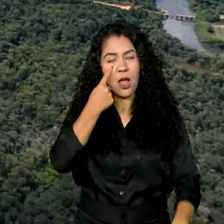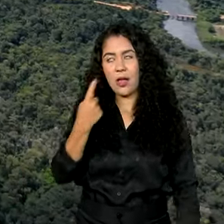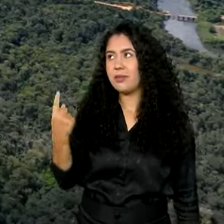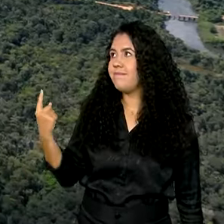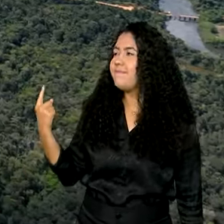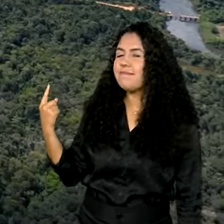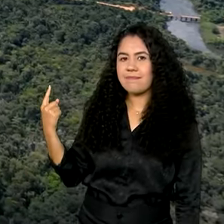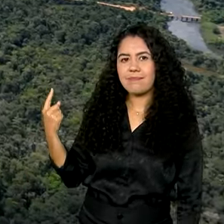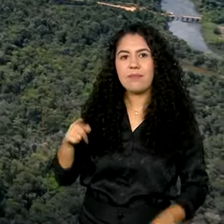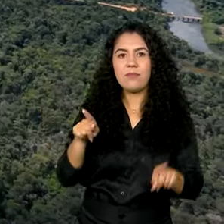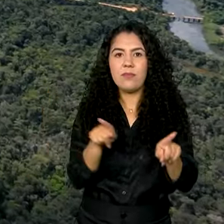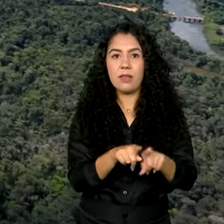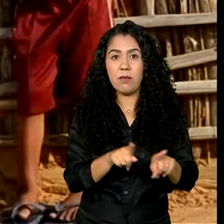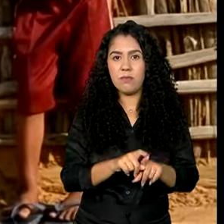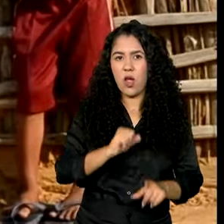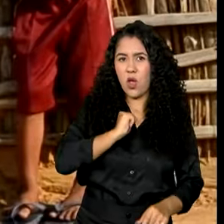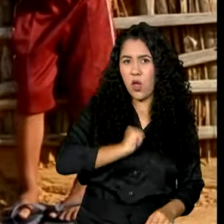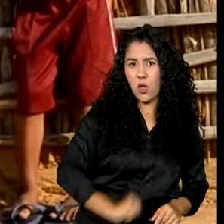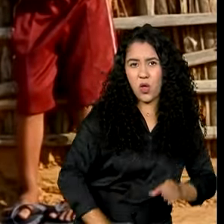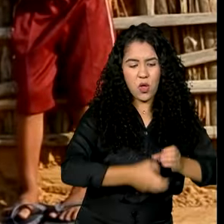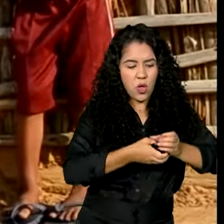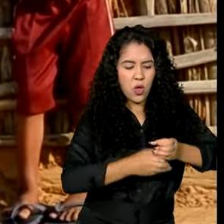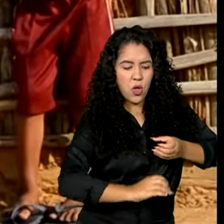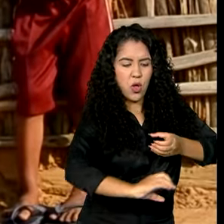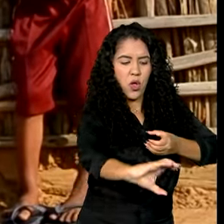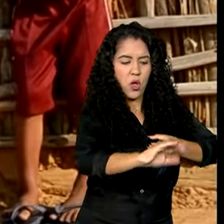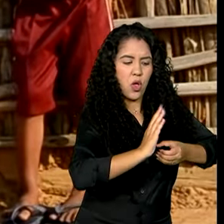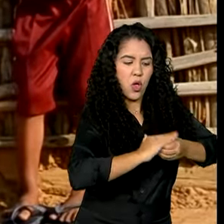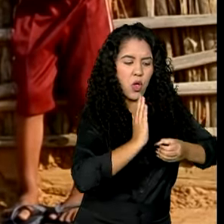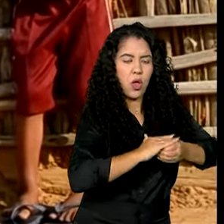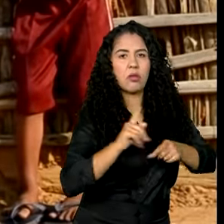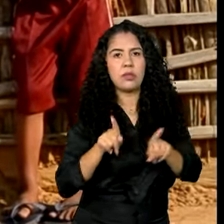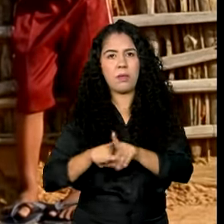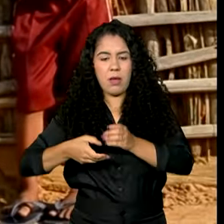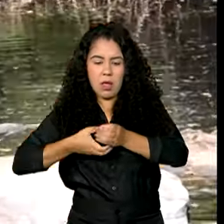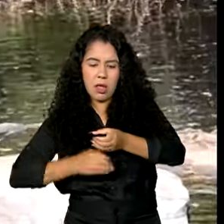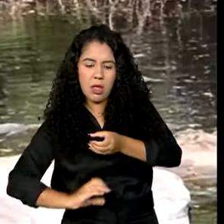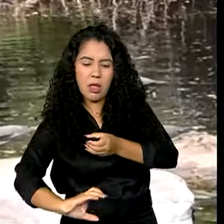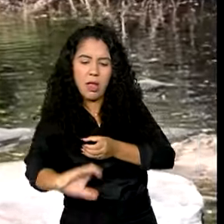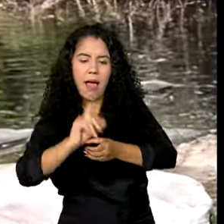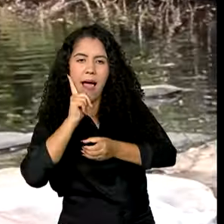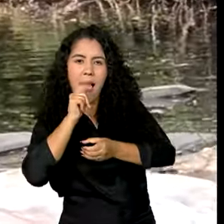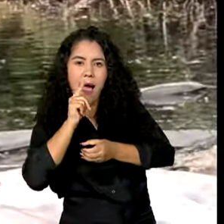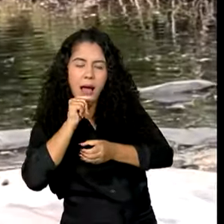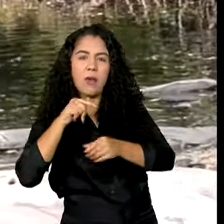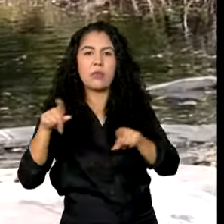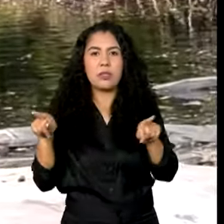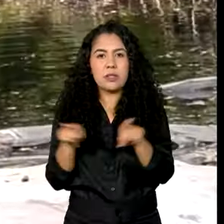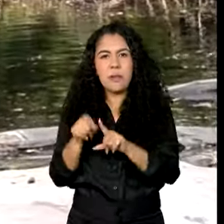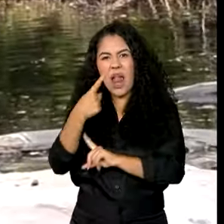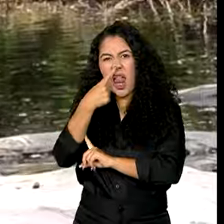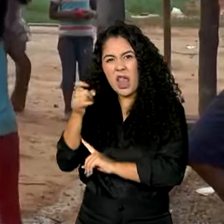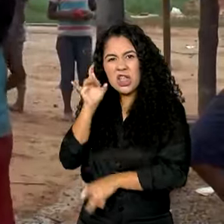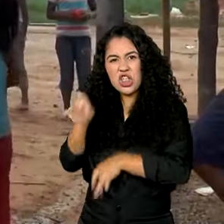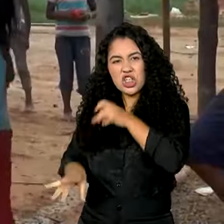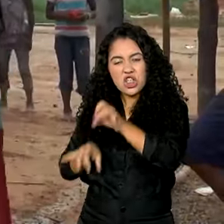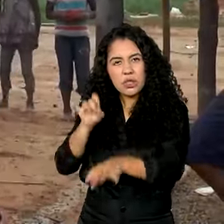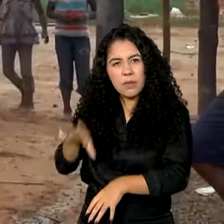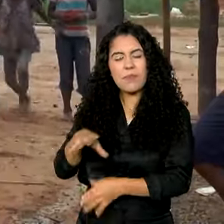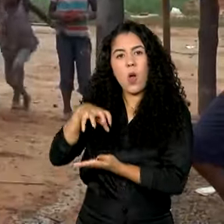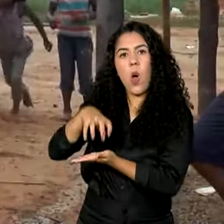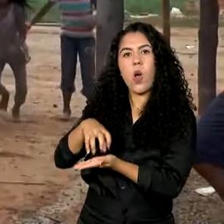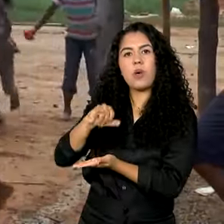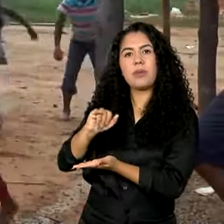destinação de esgoto e do lixo foram os critérios avaliados pelo IBGE. A pesquisa teve como base